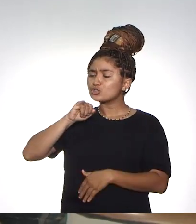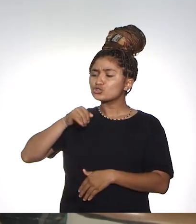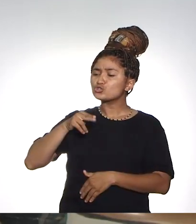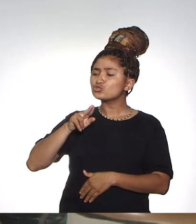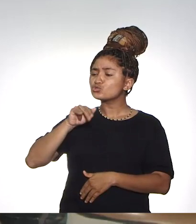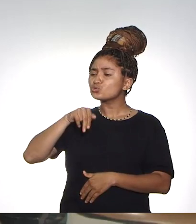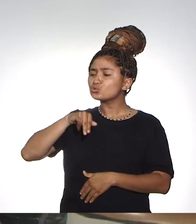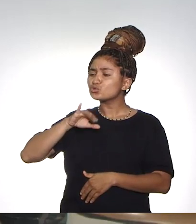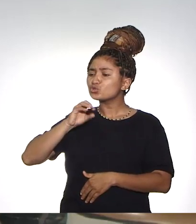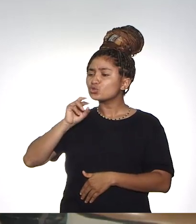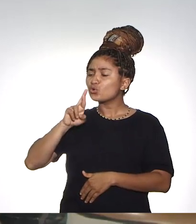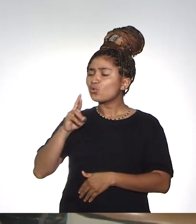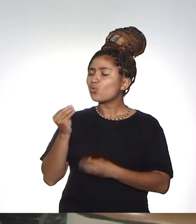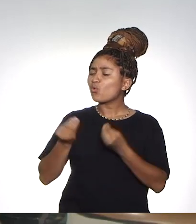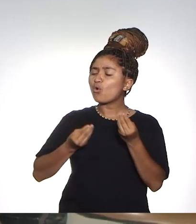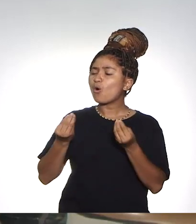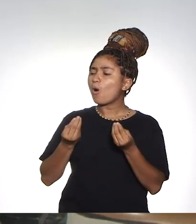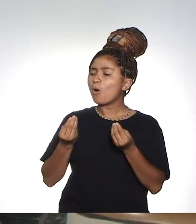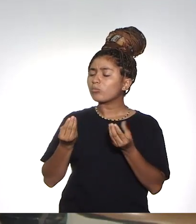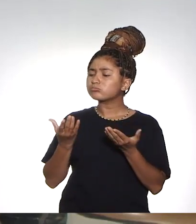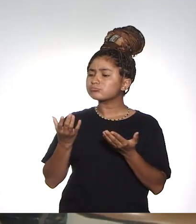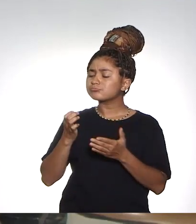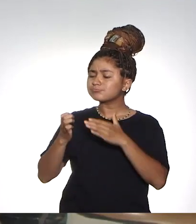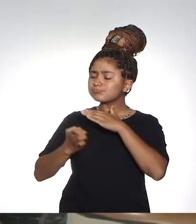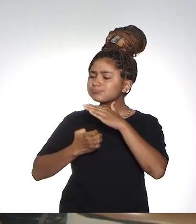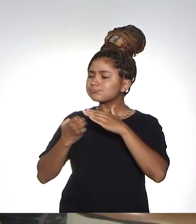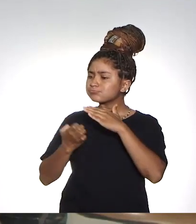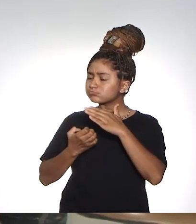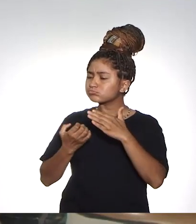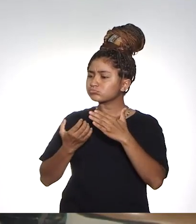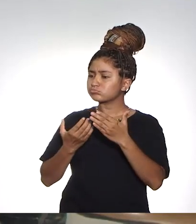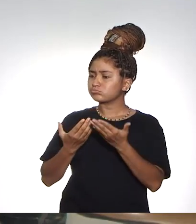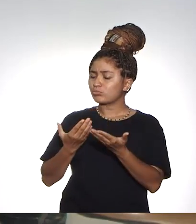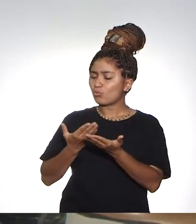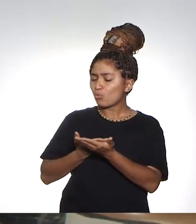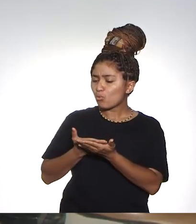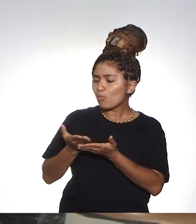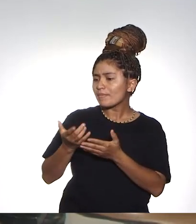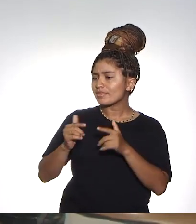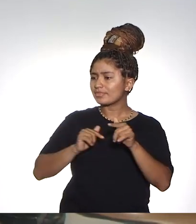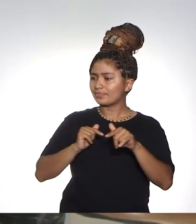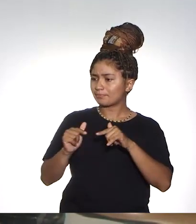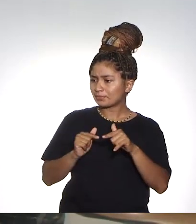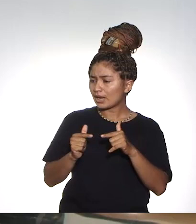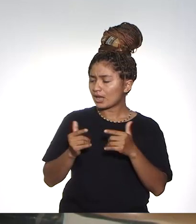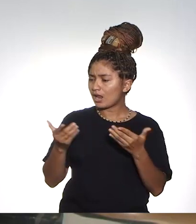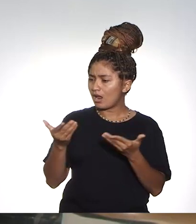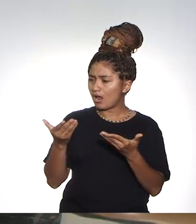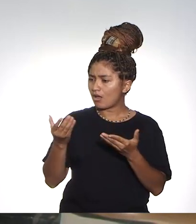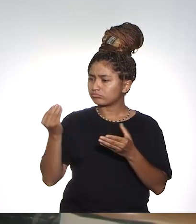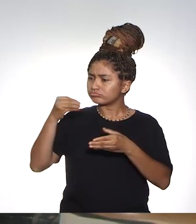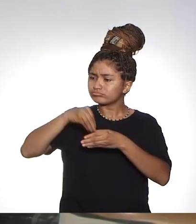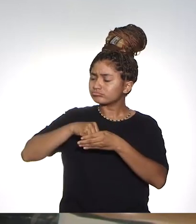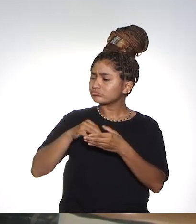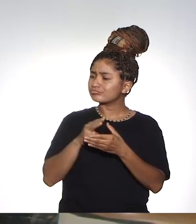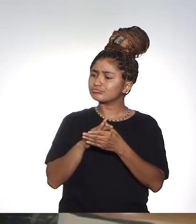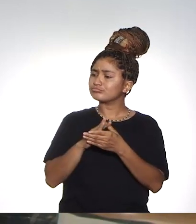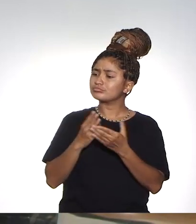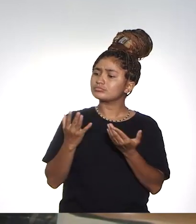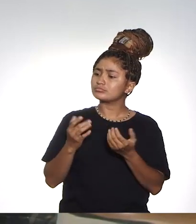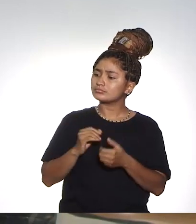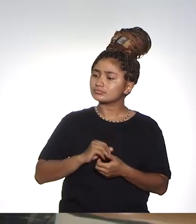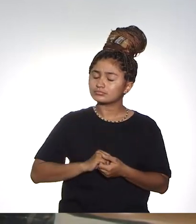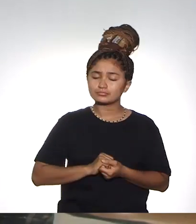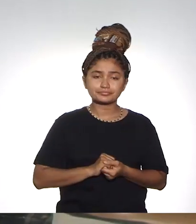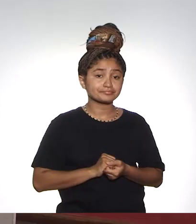júnias. Eu gostaria que o explicasse um pouco como foi essa atuação, como as empresas vão poder trabalhar a partir de agora